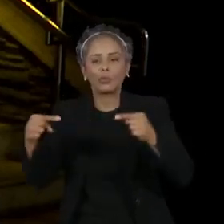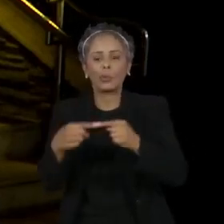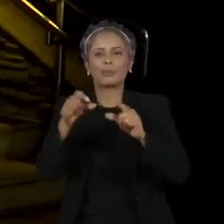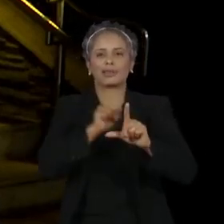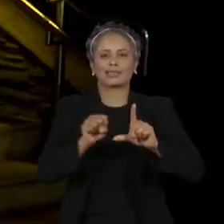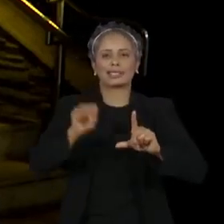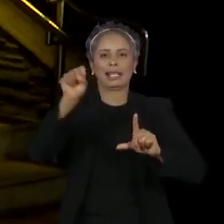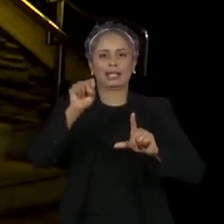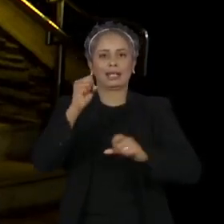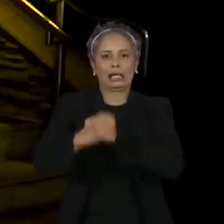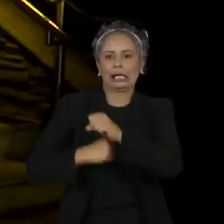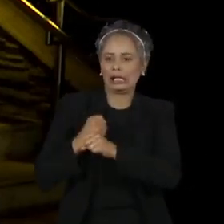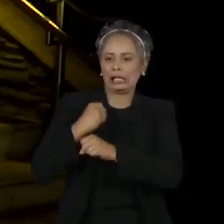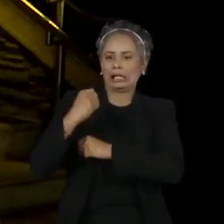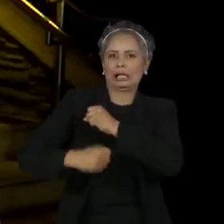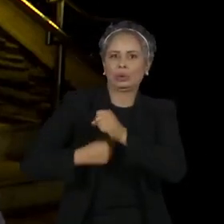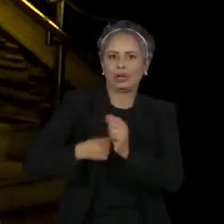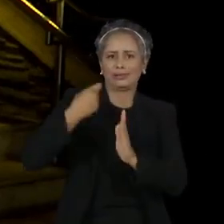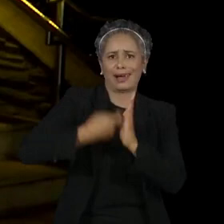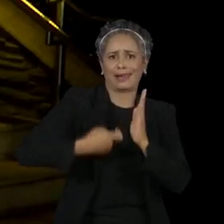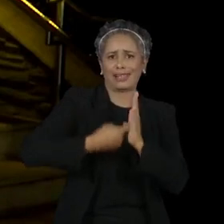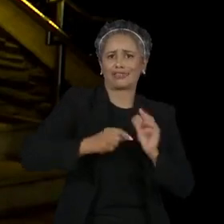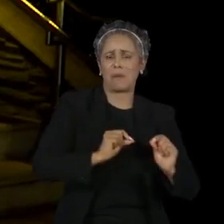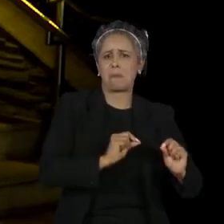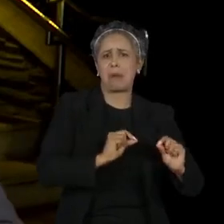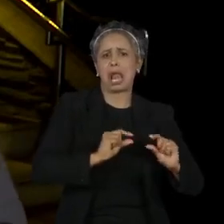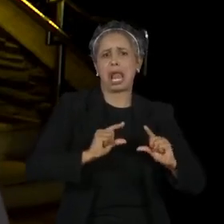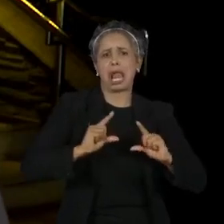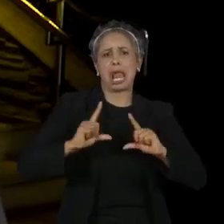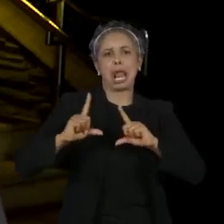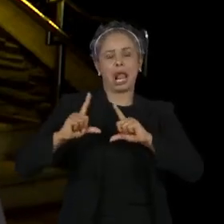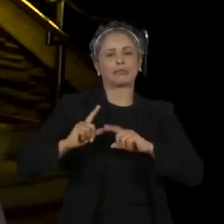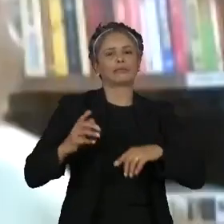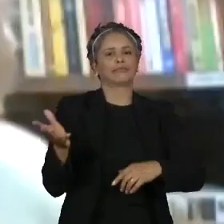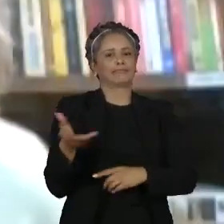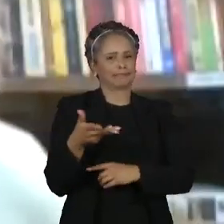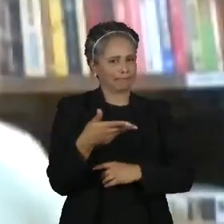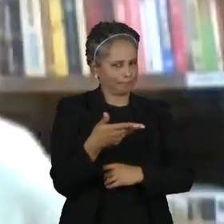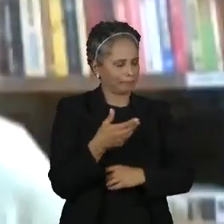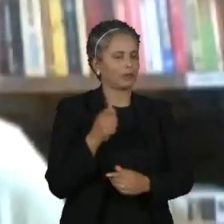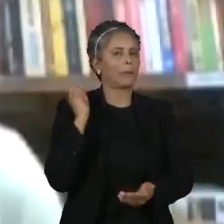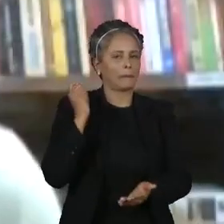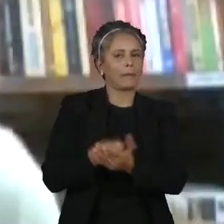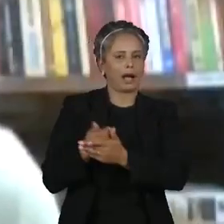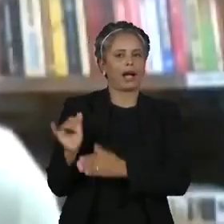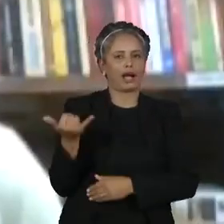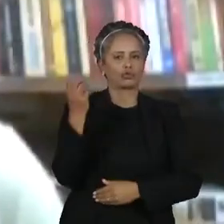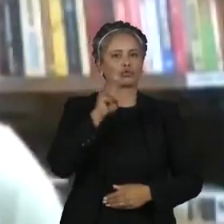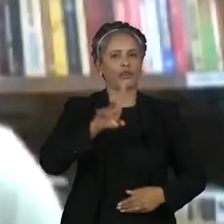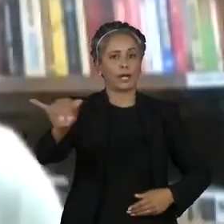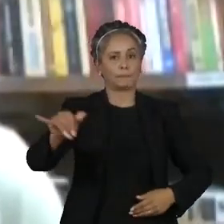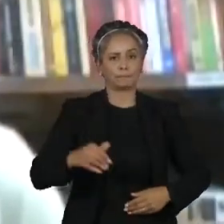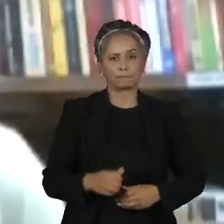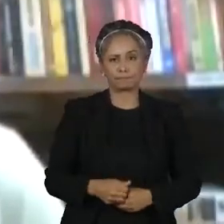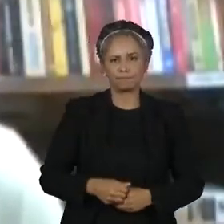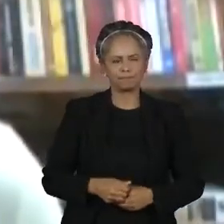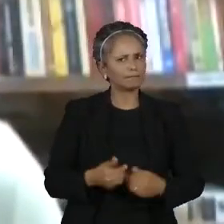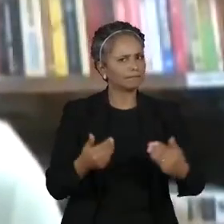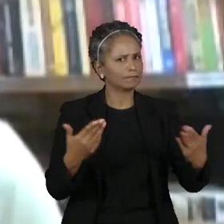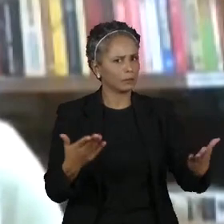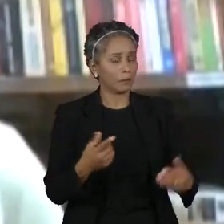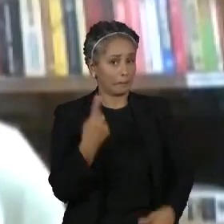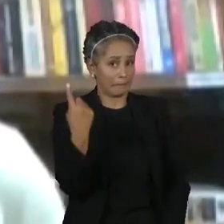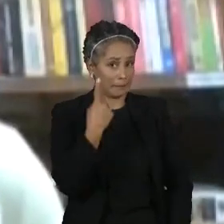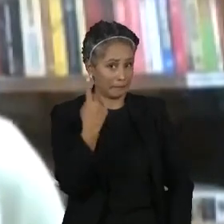Fermento para que o buraco fiscal cresça em ritmo acelerado. Como pagar o que já existe, esse é o primeiro ponto.